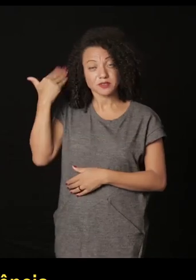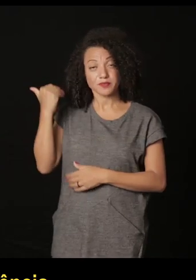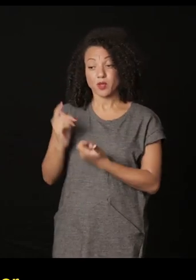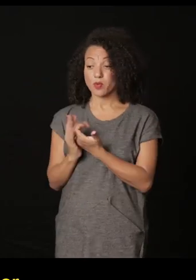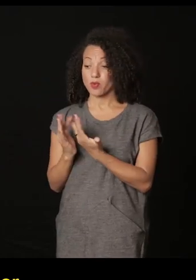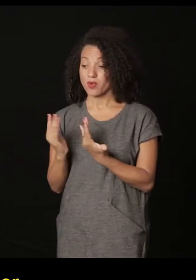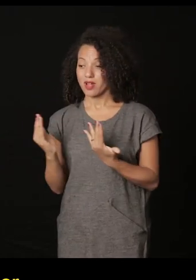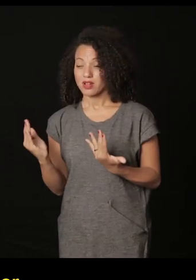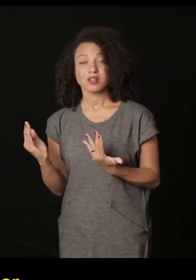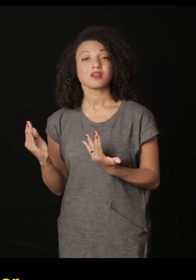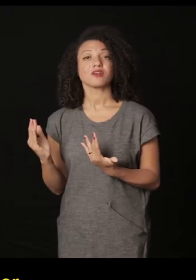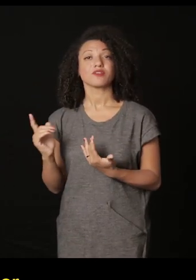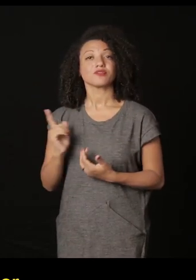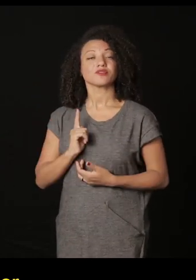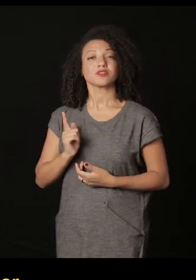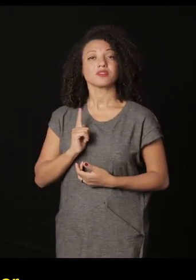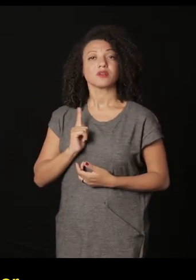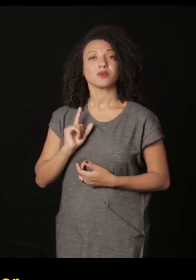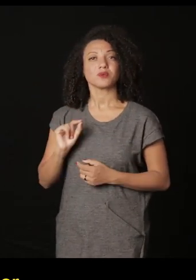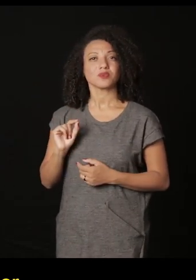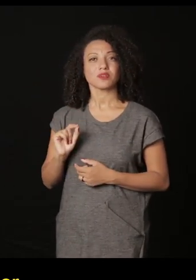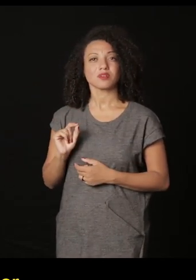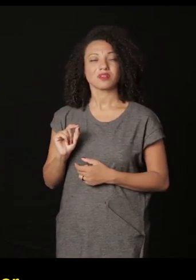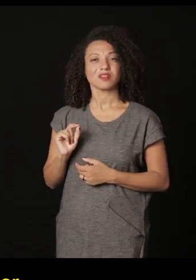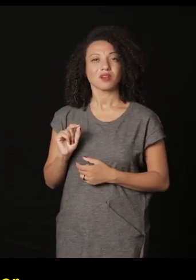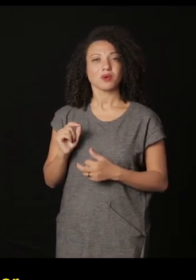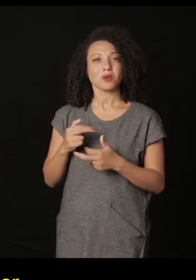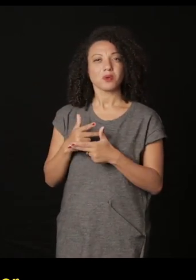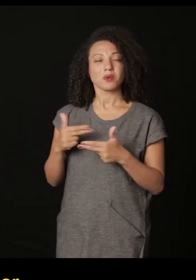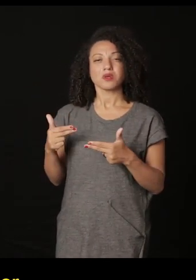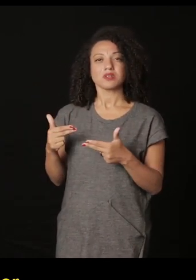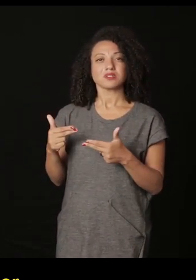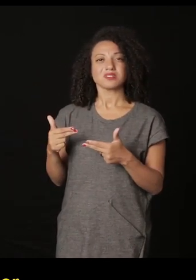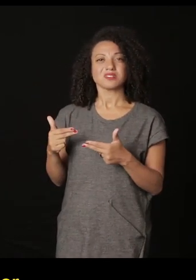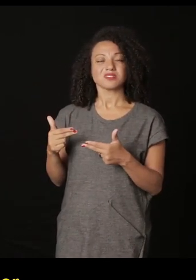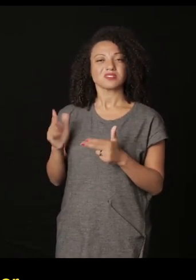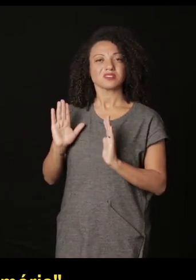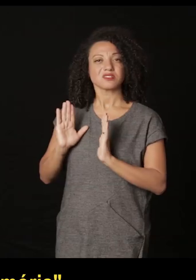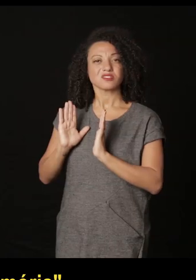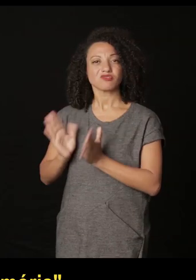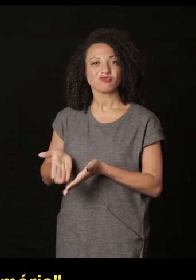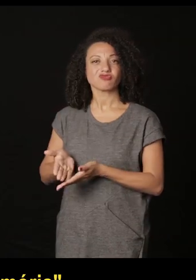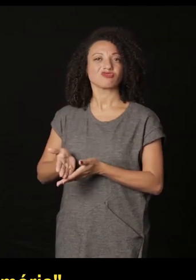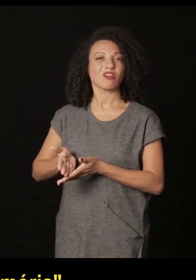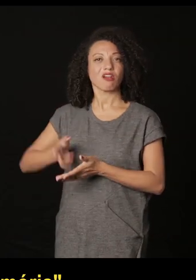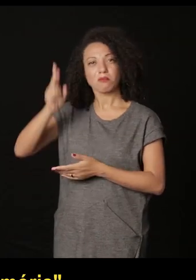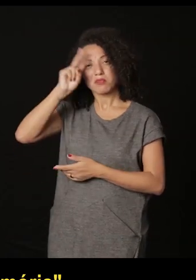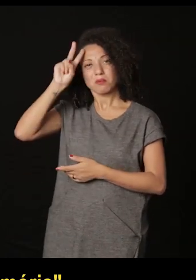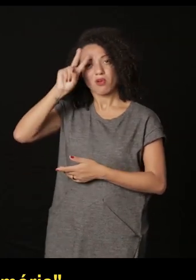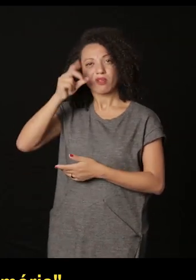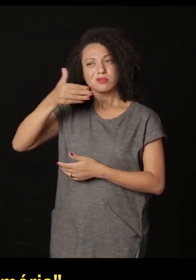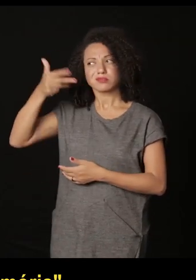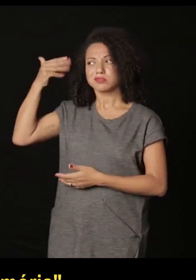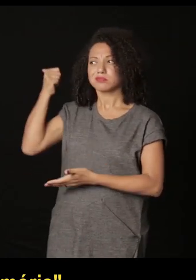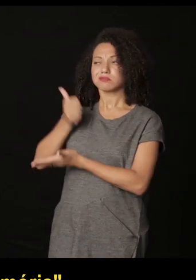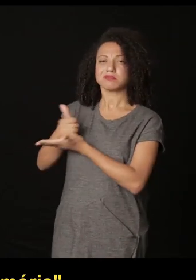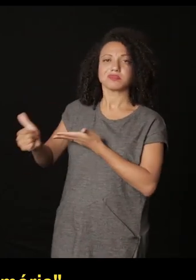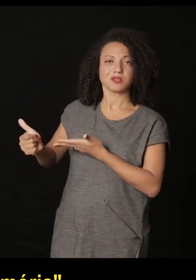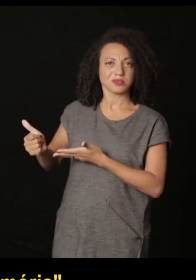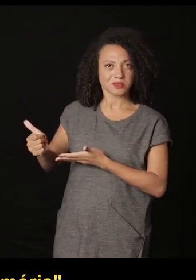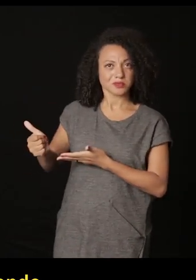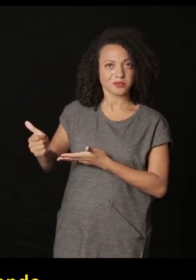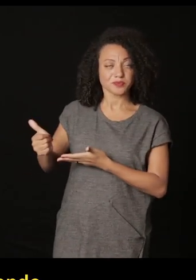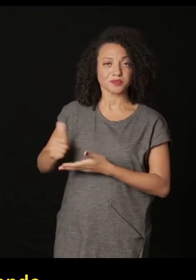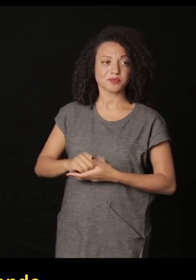o arquivo o tem lugar em o lugar do desfalecimento originário e estrutural dessa